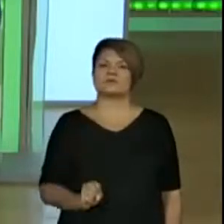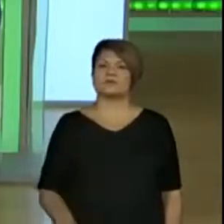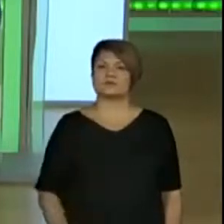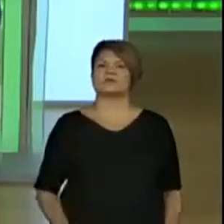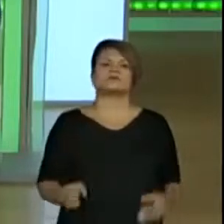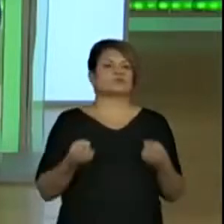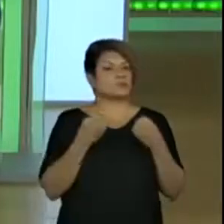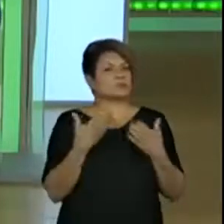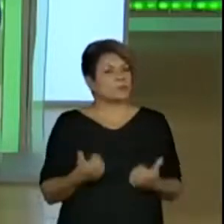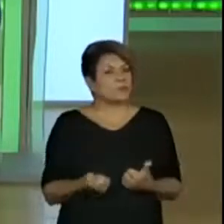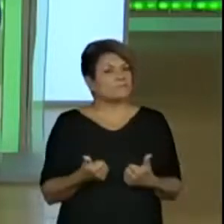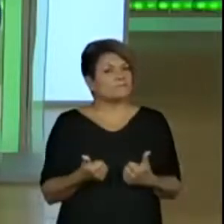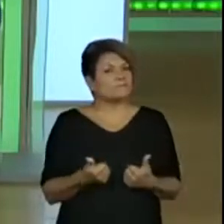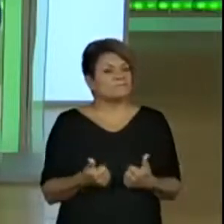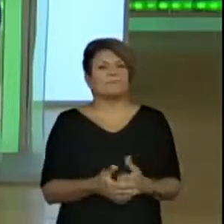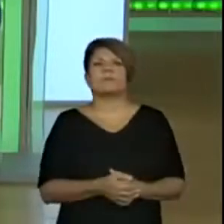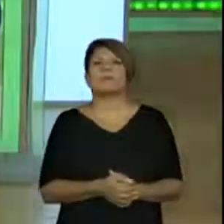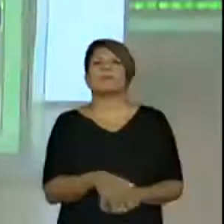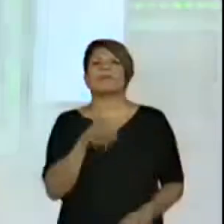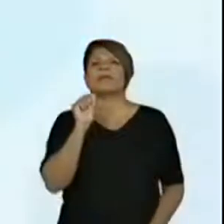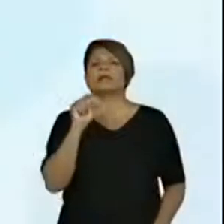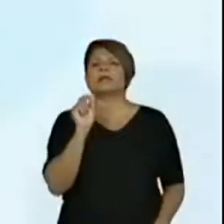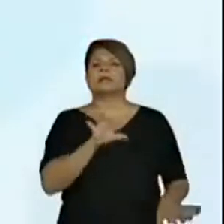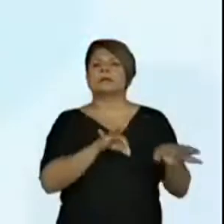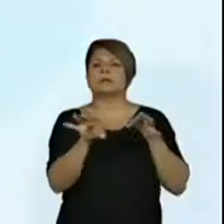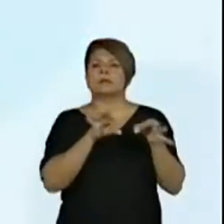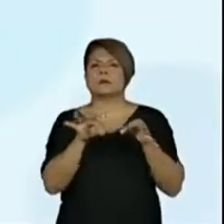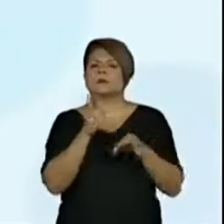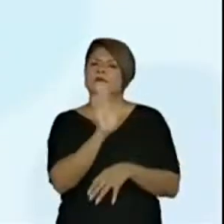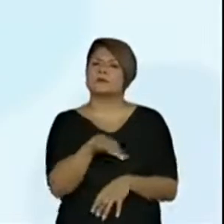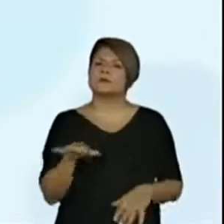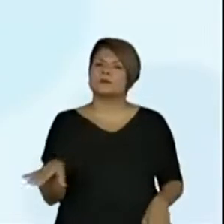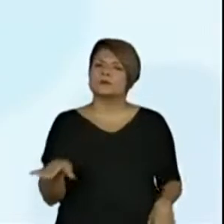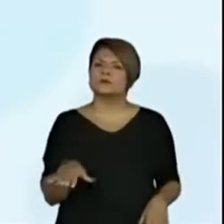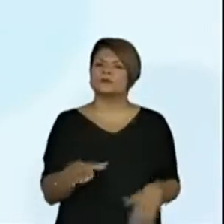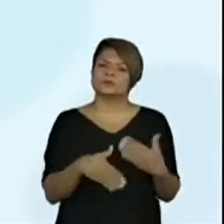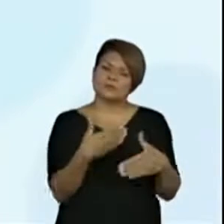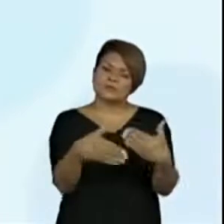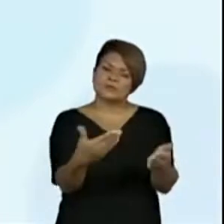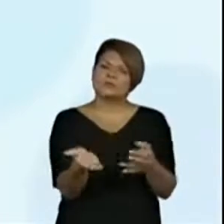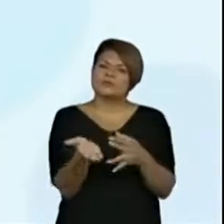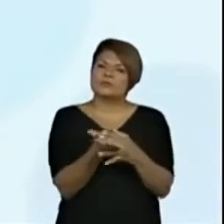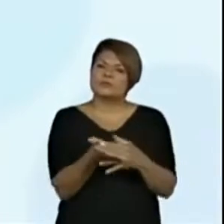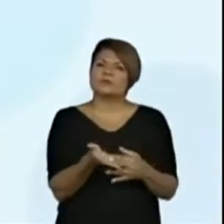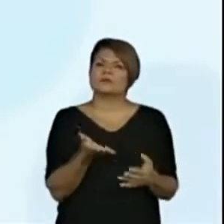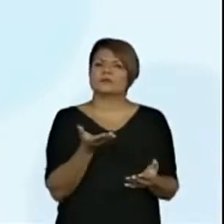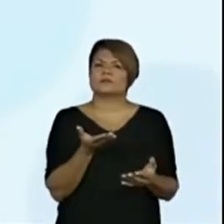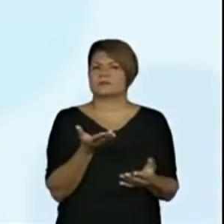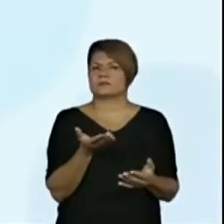Muito bem, gente. E quem organiza os alunos durante o intervalo das aulas?